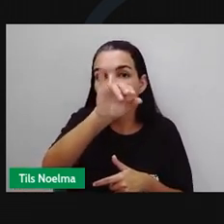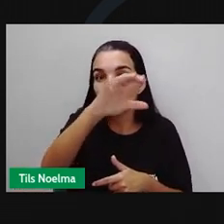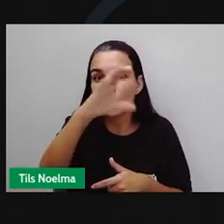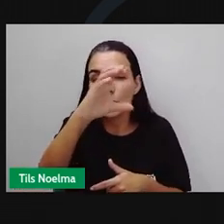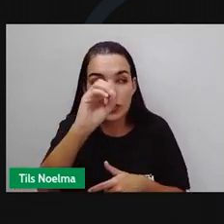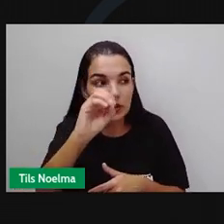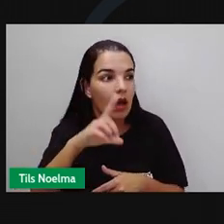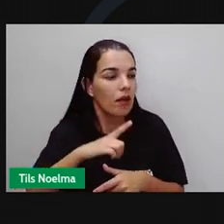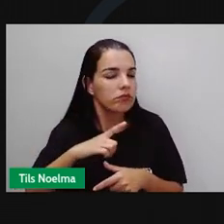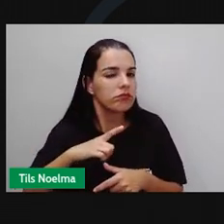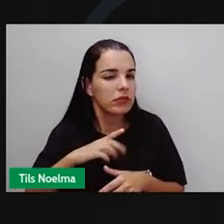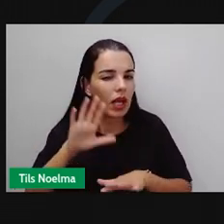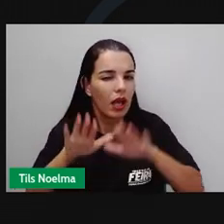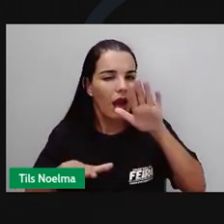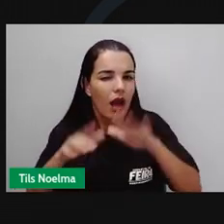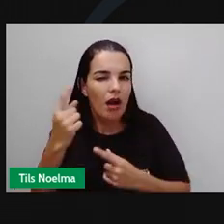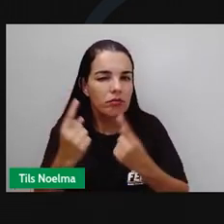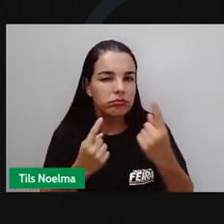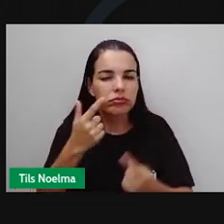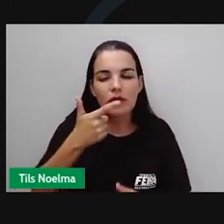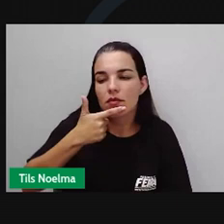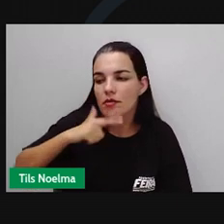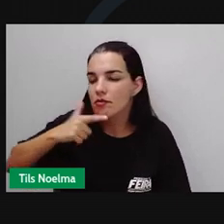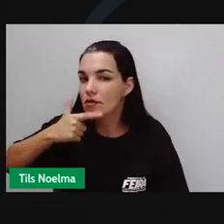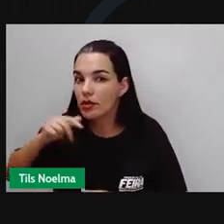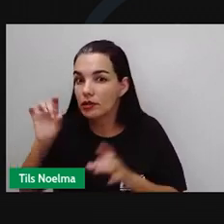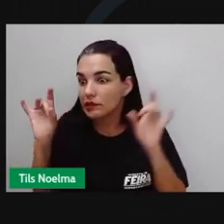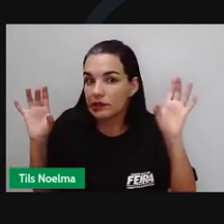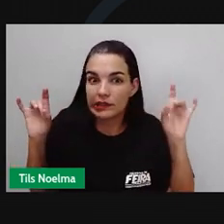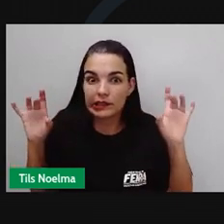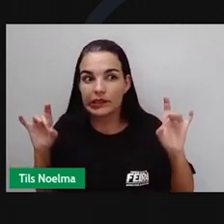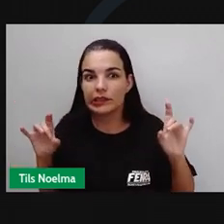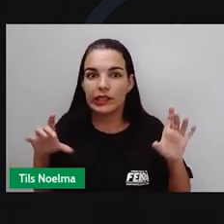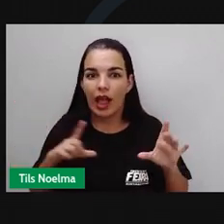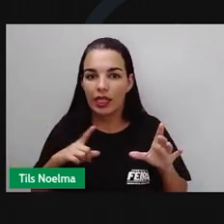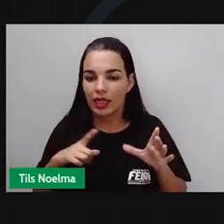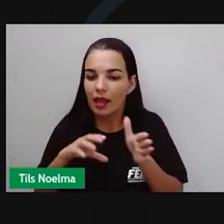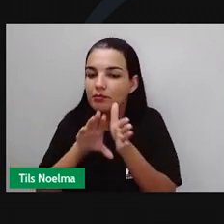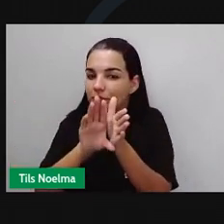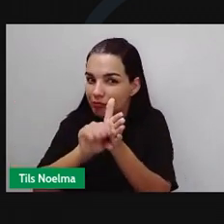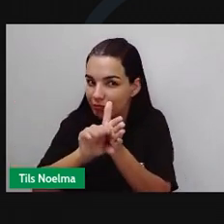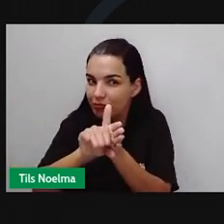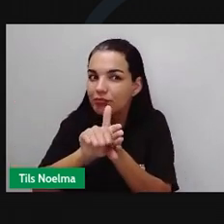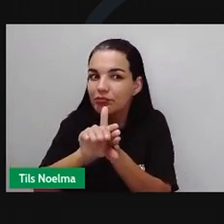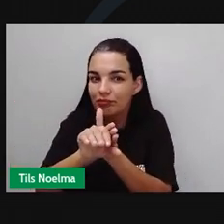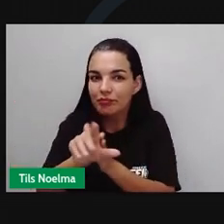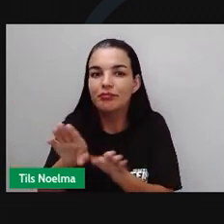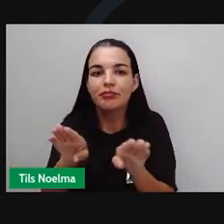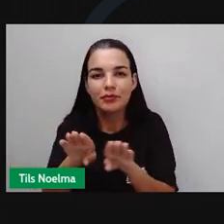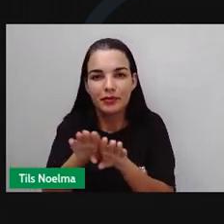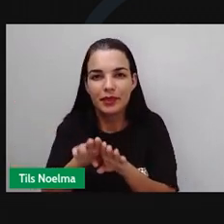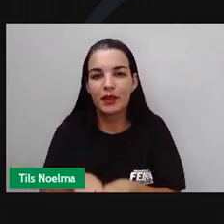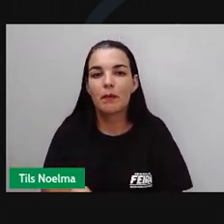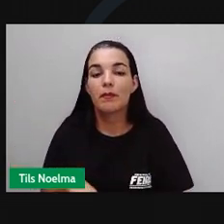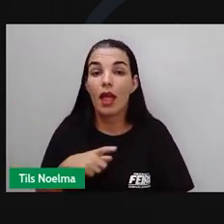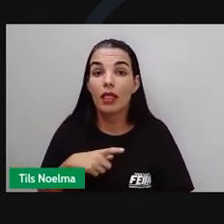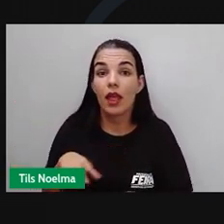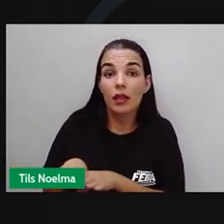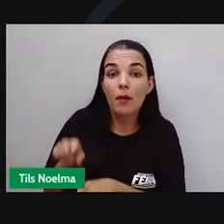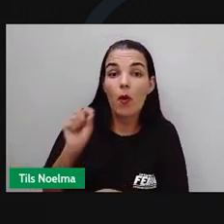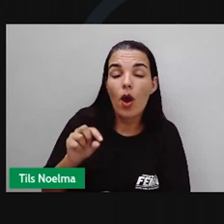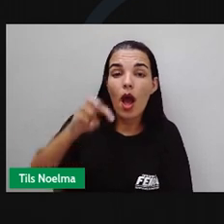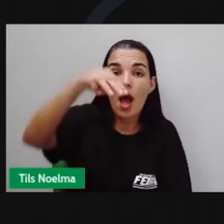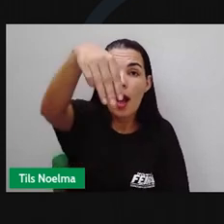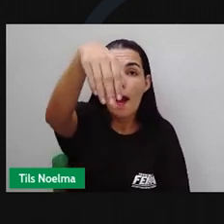Alguns queijos, briei e camembert, também usam outro tipo de micro-organismo. O mofo. Então, sua